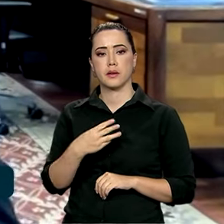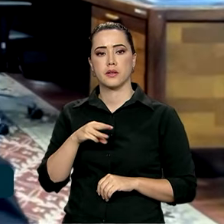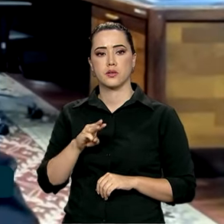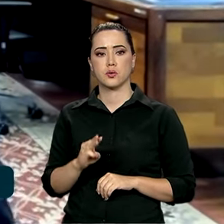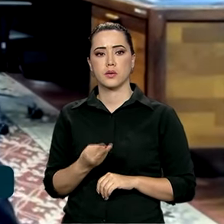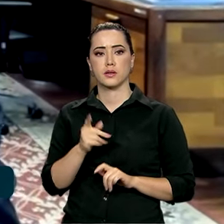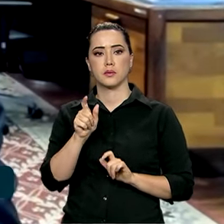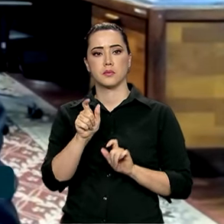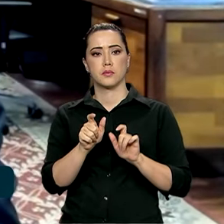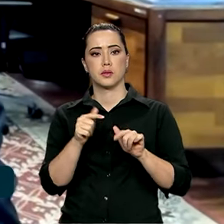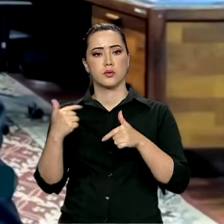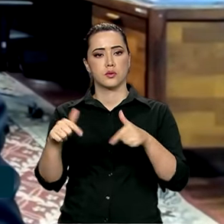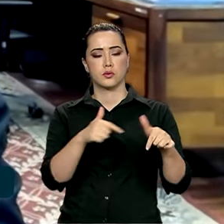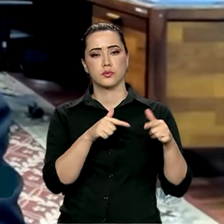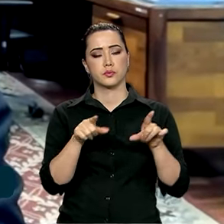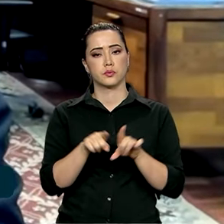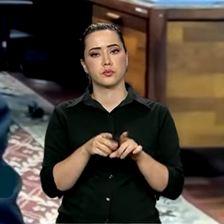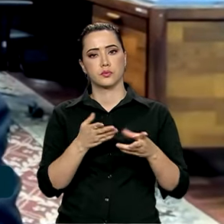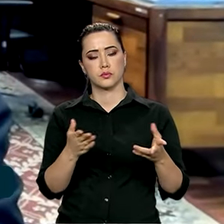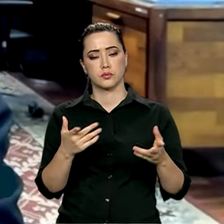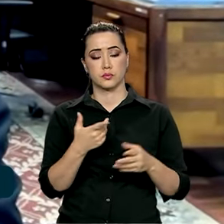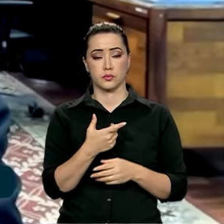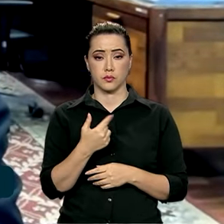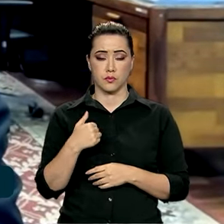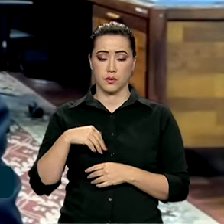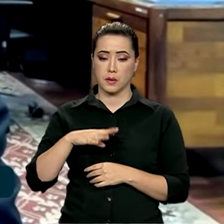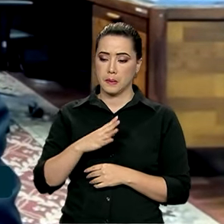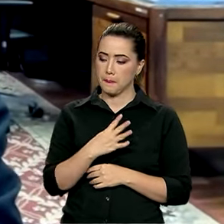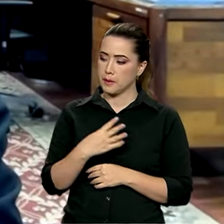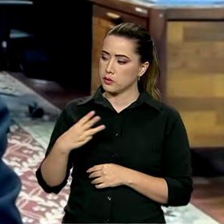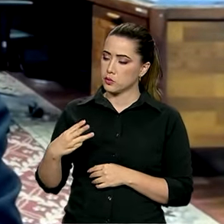empregadores, como me referiu, envolvendo mais de 43 milhões de trabalhadores. empregadores.